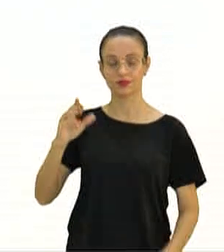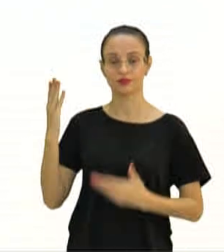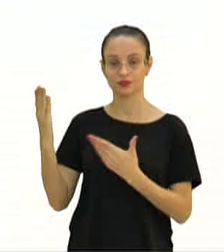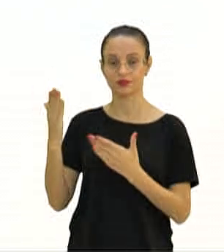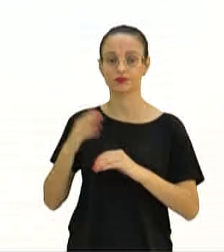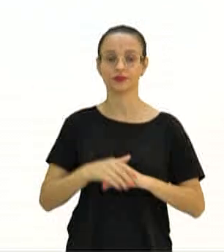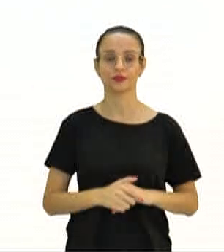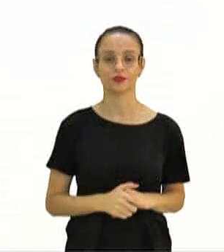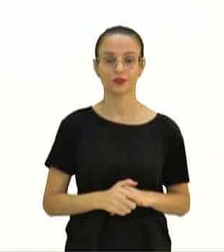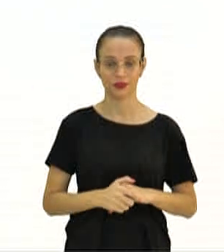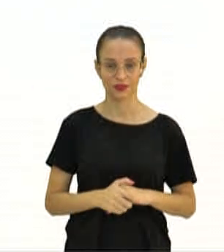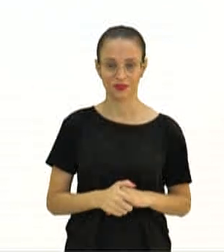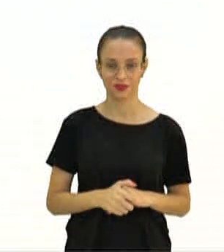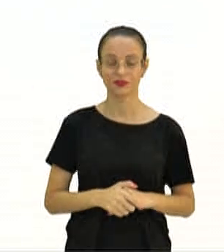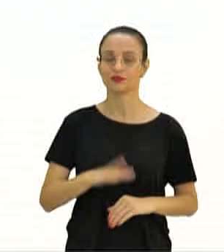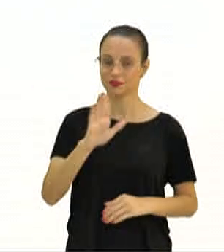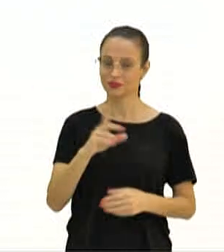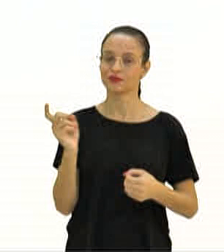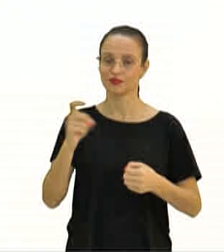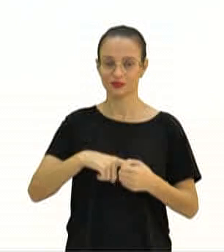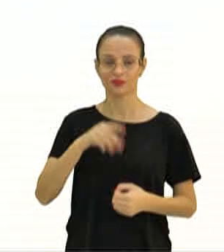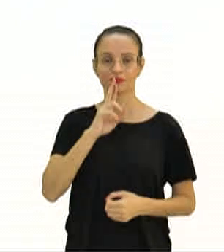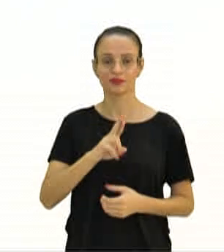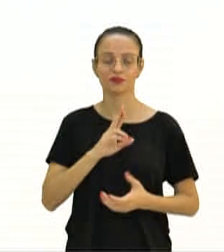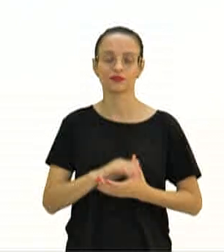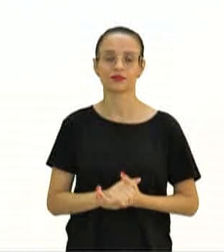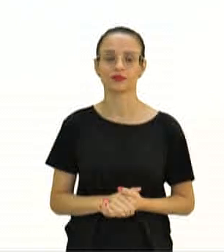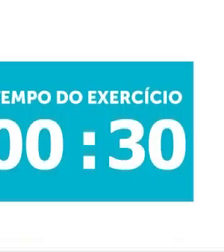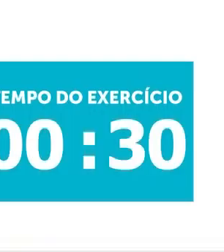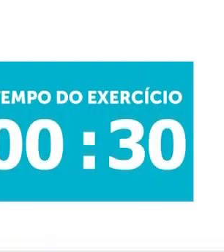Já já voltamos com a resposta.